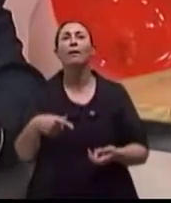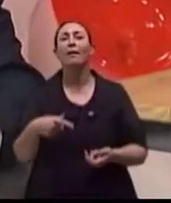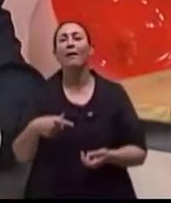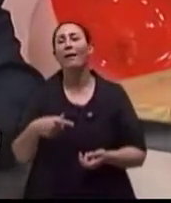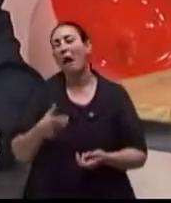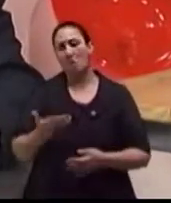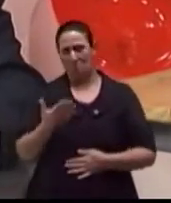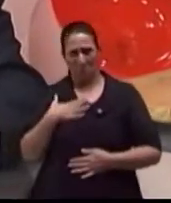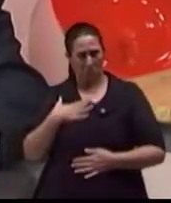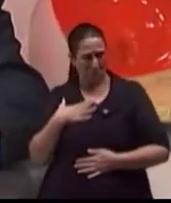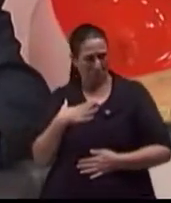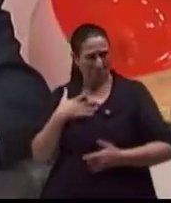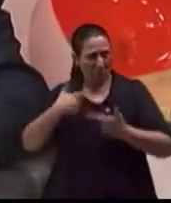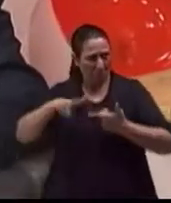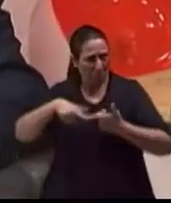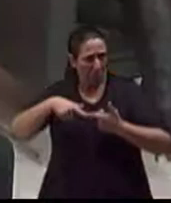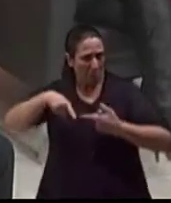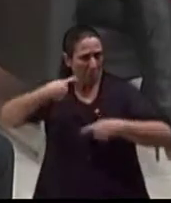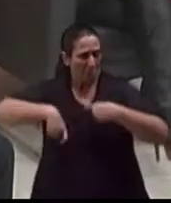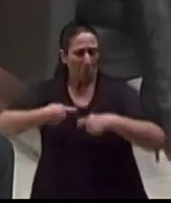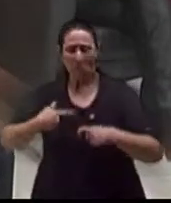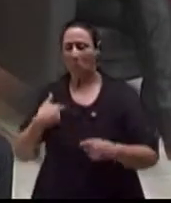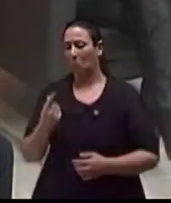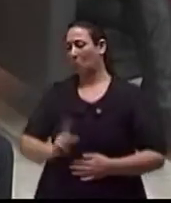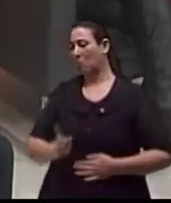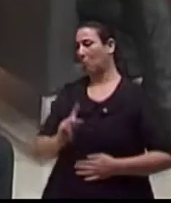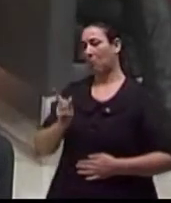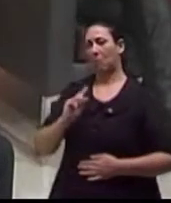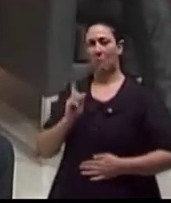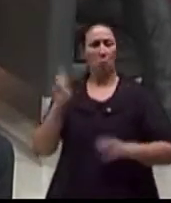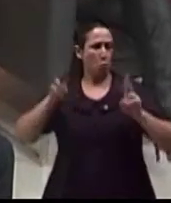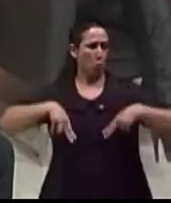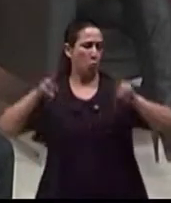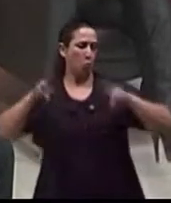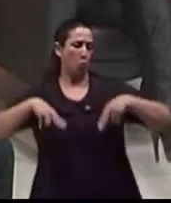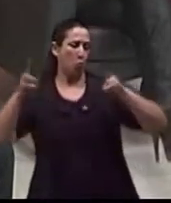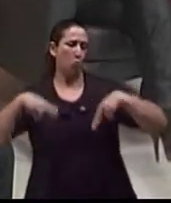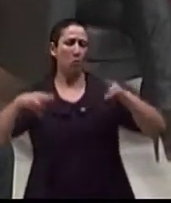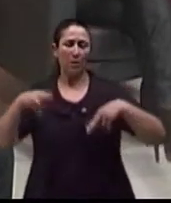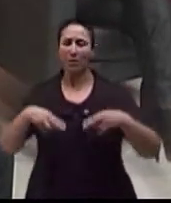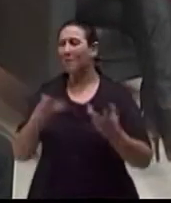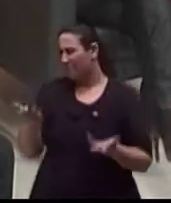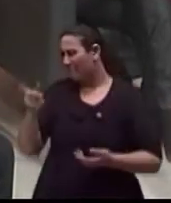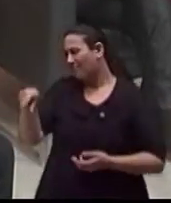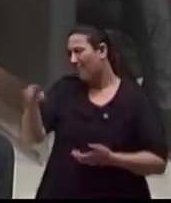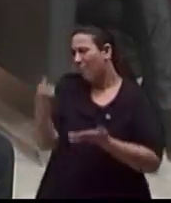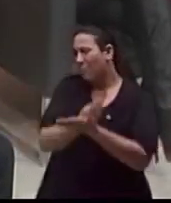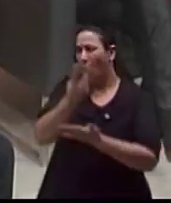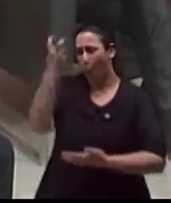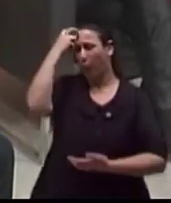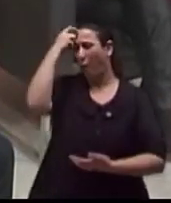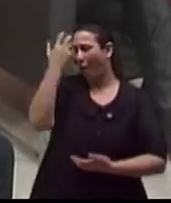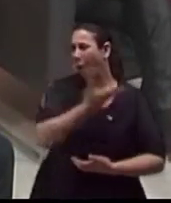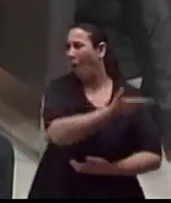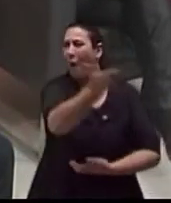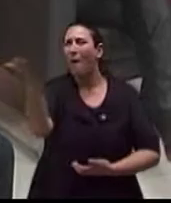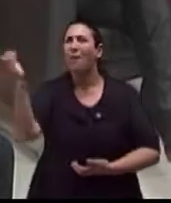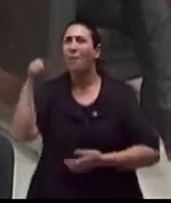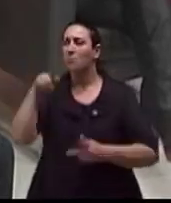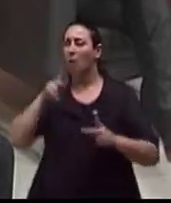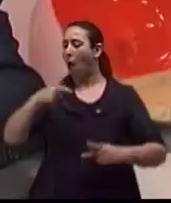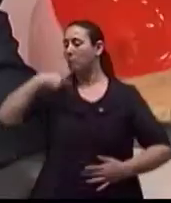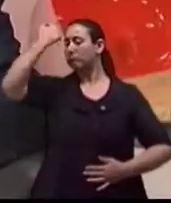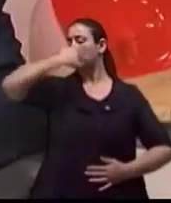ele nunca falha sexualmente, né? E de que isso nunca aconteceu comigo. Isso cultural, né, doutor? É o homem tem que ser o maravilhoso ser,